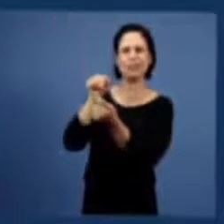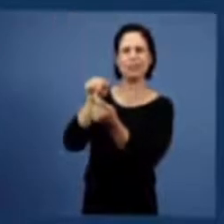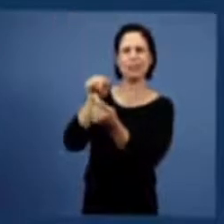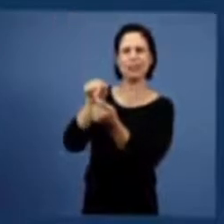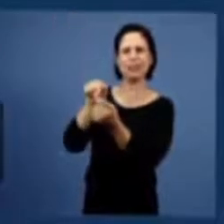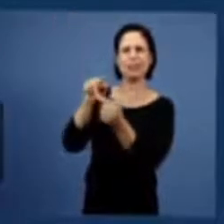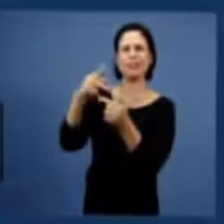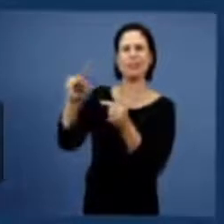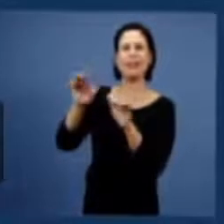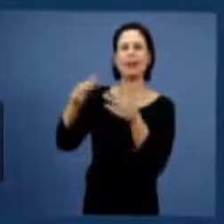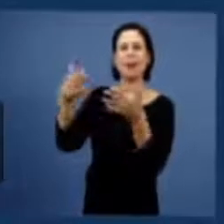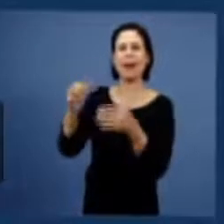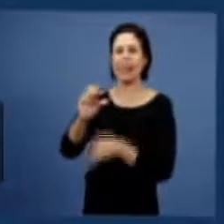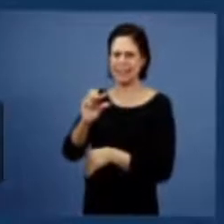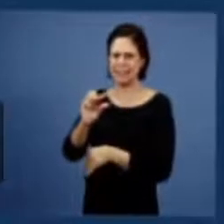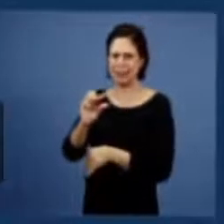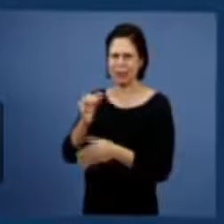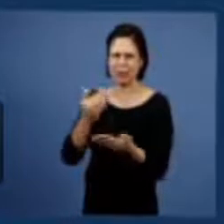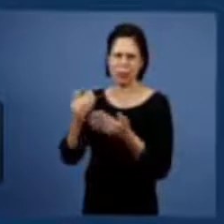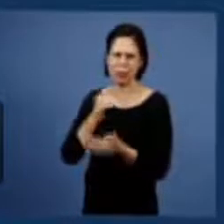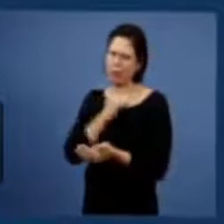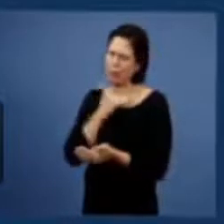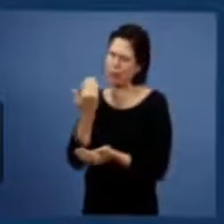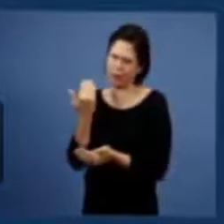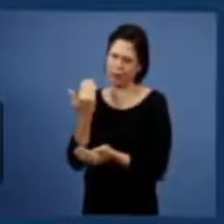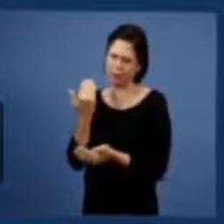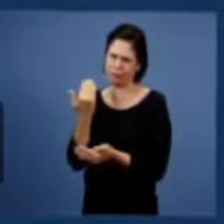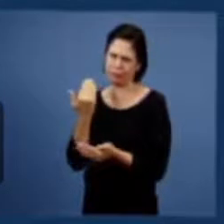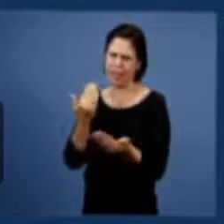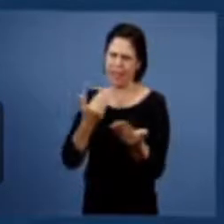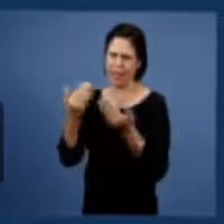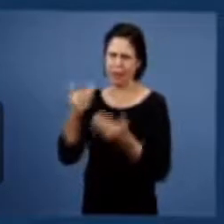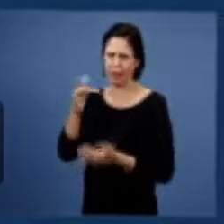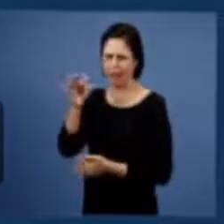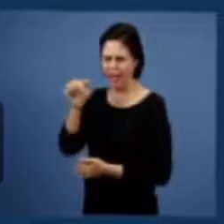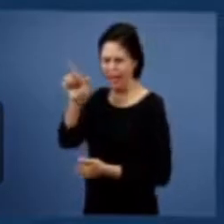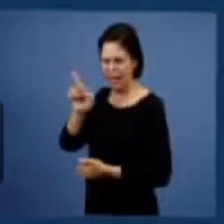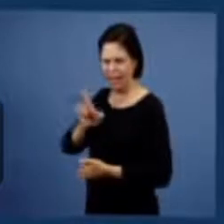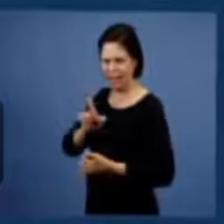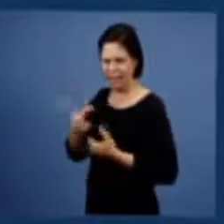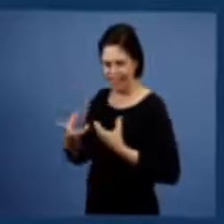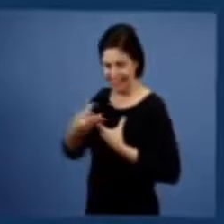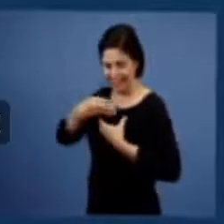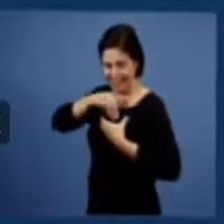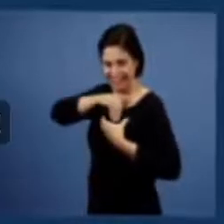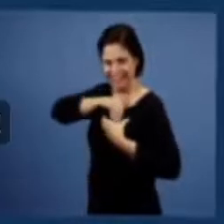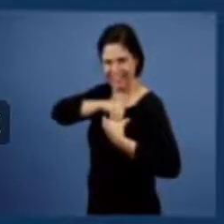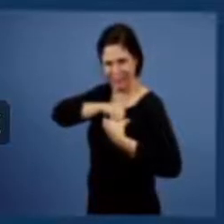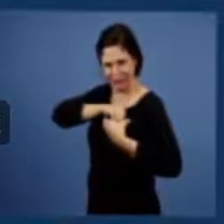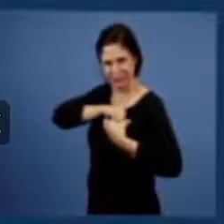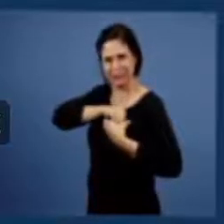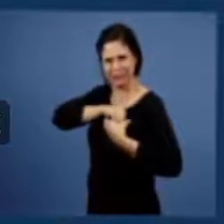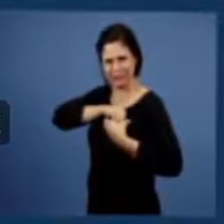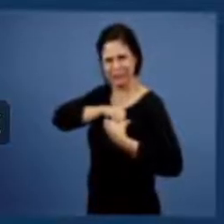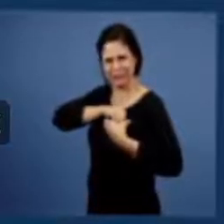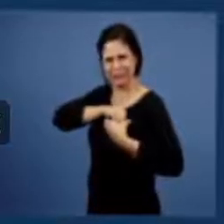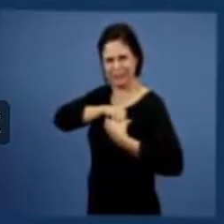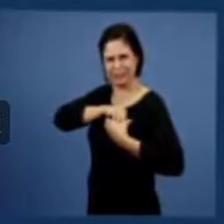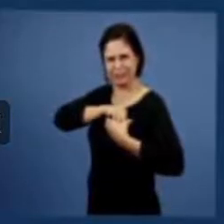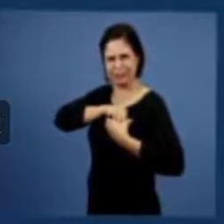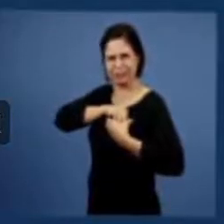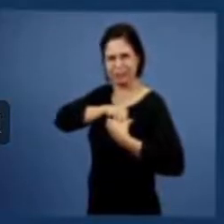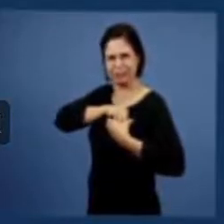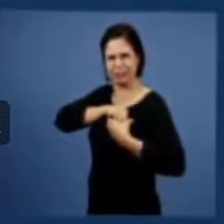semente morre é quando a fé que está interior ela se exterioriza a fé aqui ela é